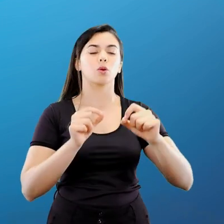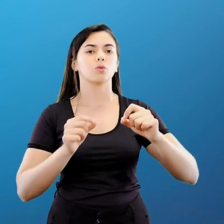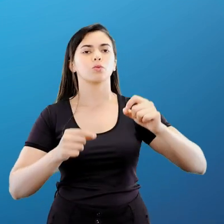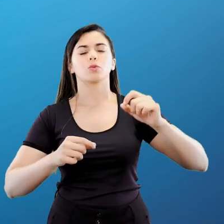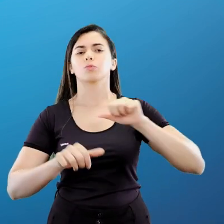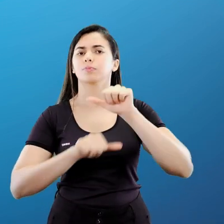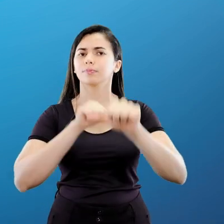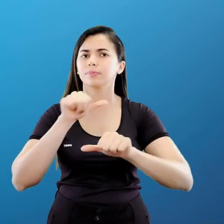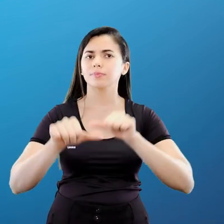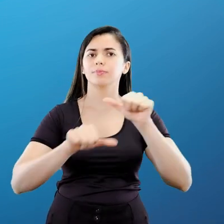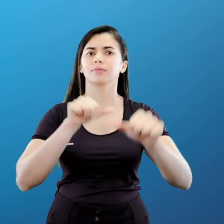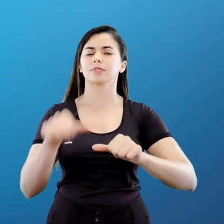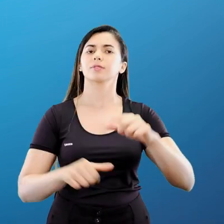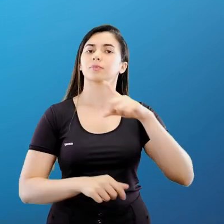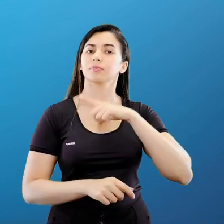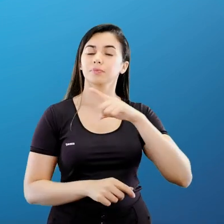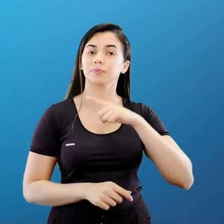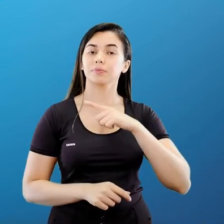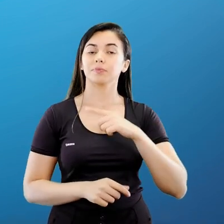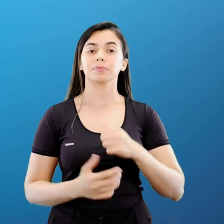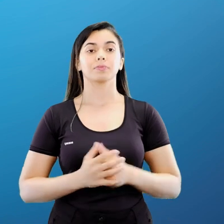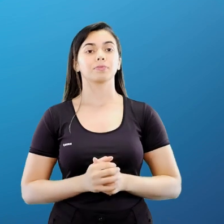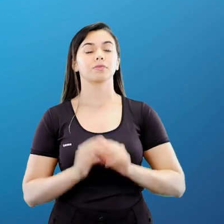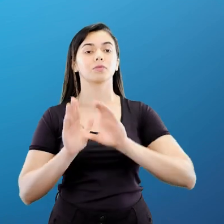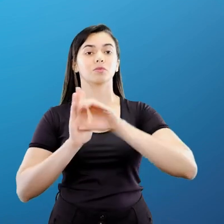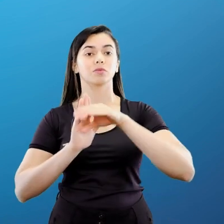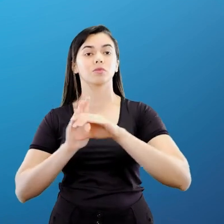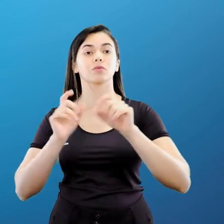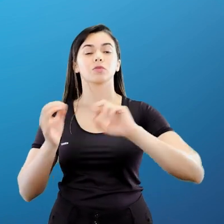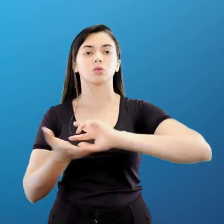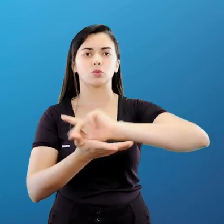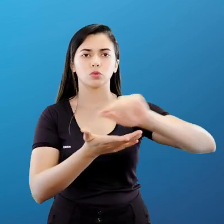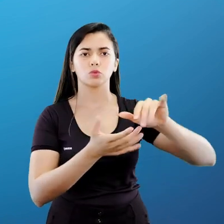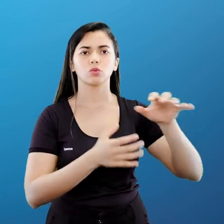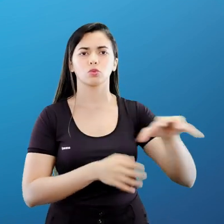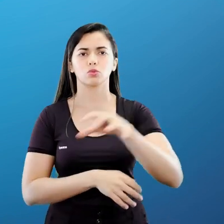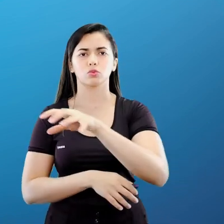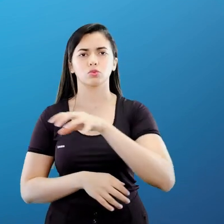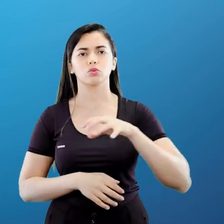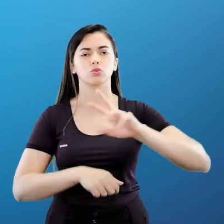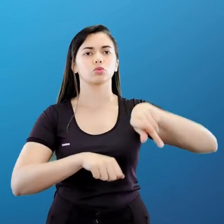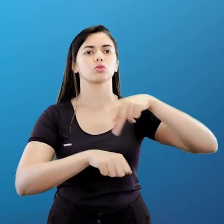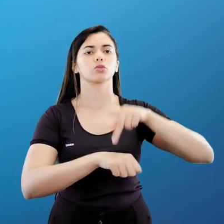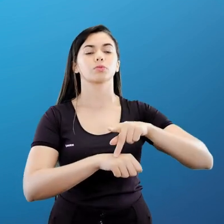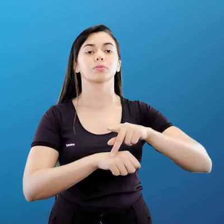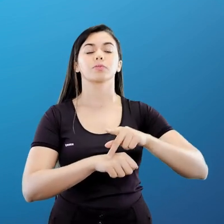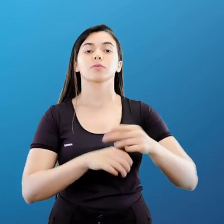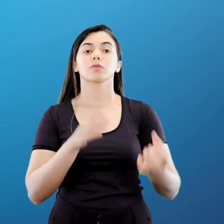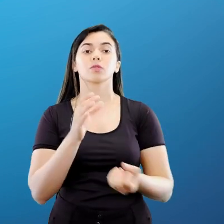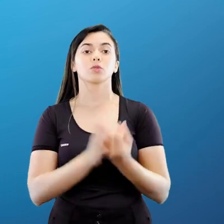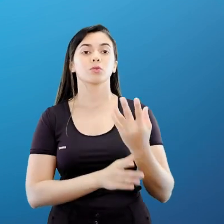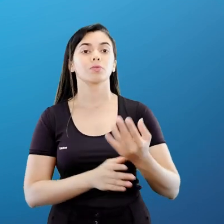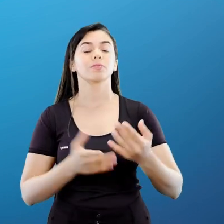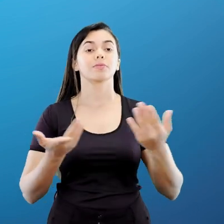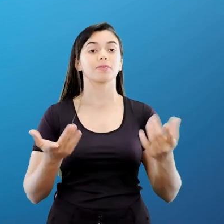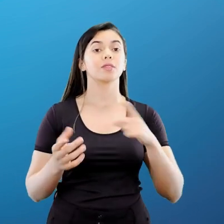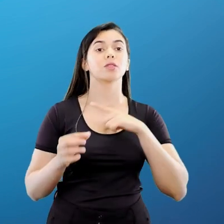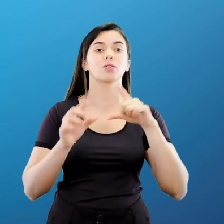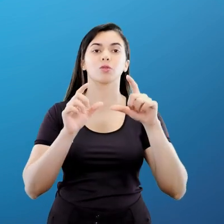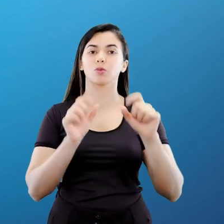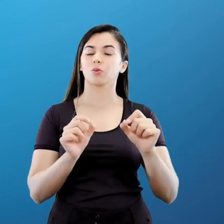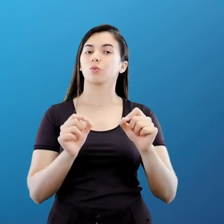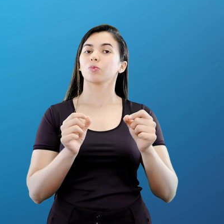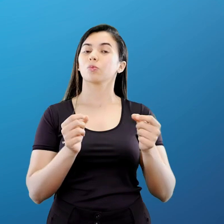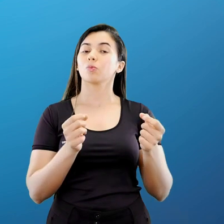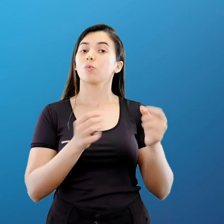significativas. O conceito de multipolaridade emergiu indicando um cenário